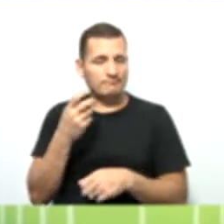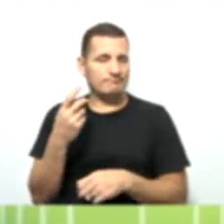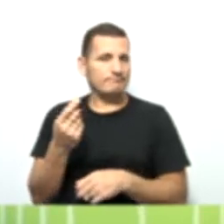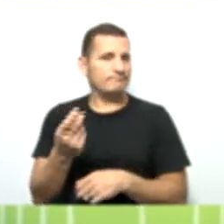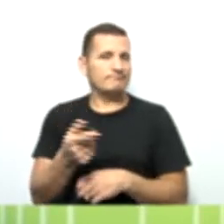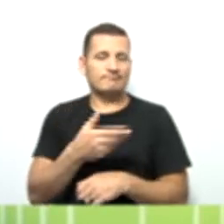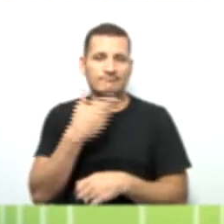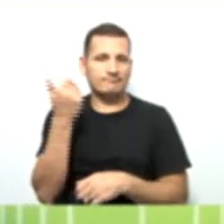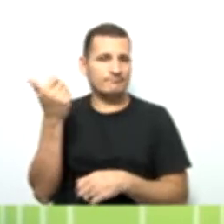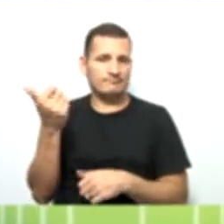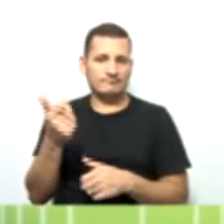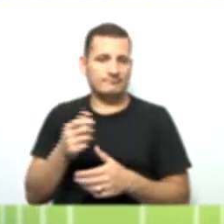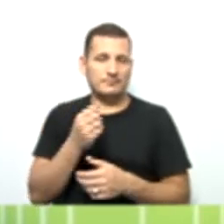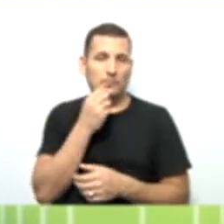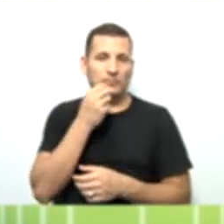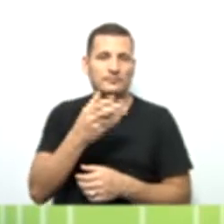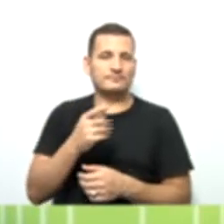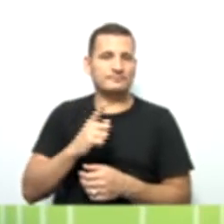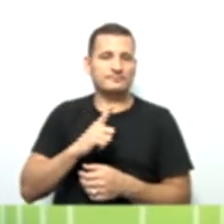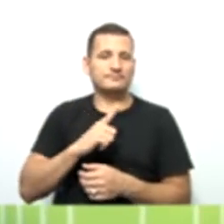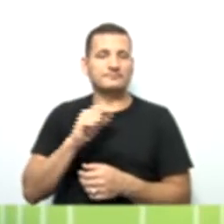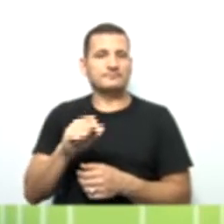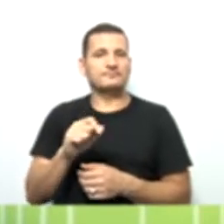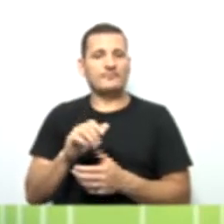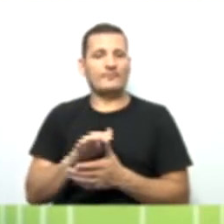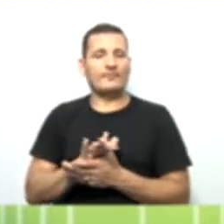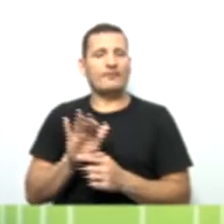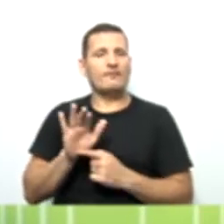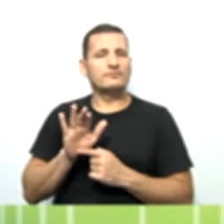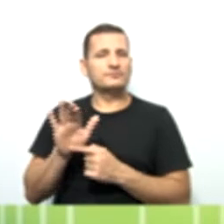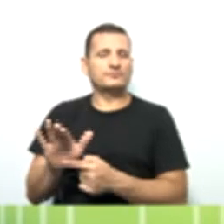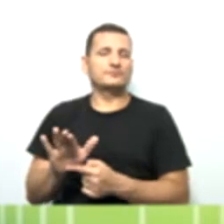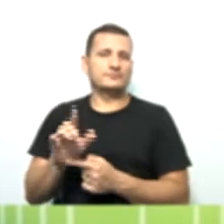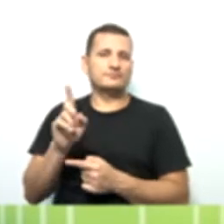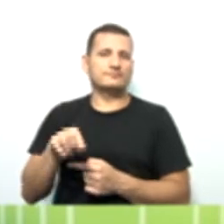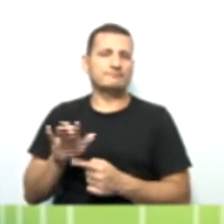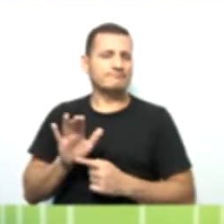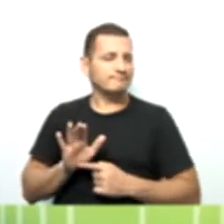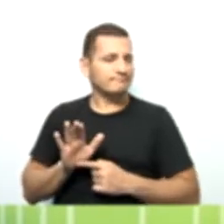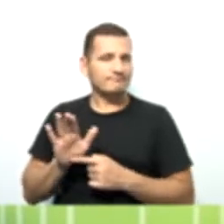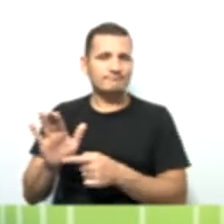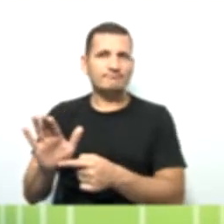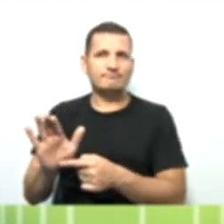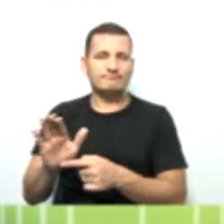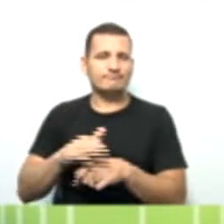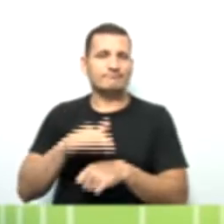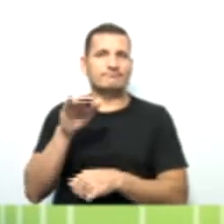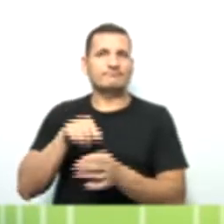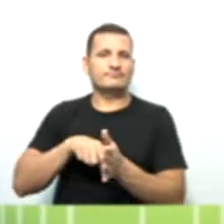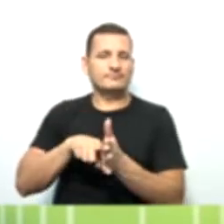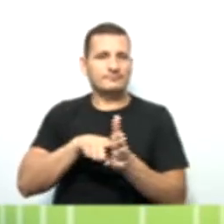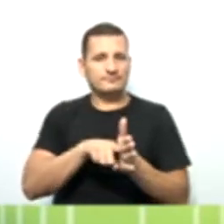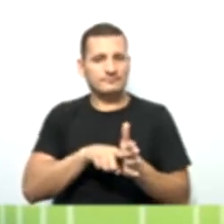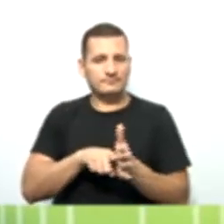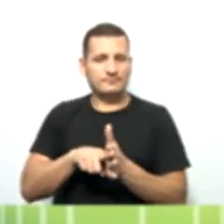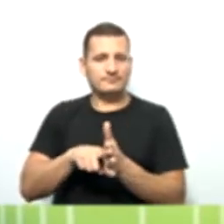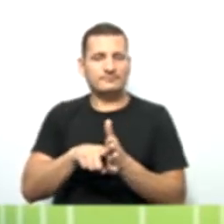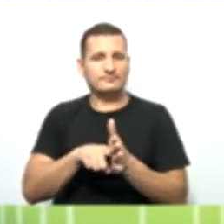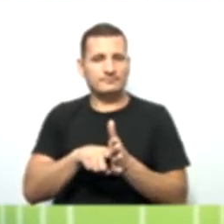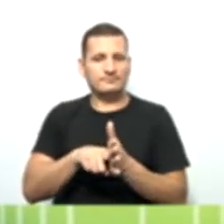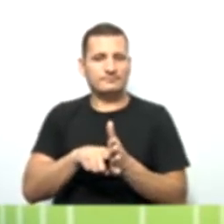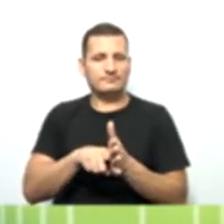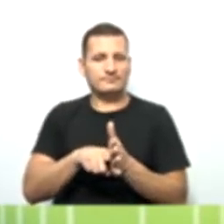bom, não é? Quando temos aí uma ajuda, é uma grande ajuda que a auditoria presta, né?